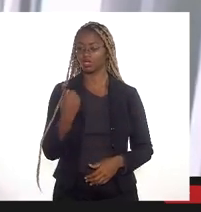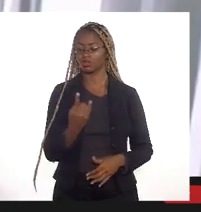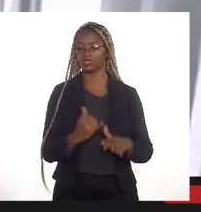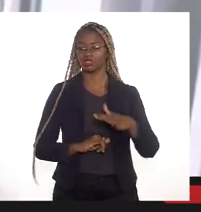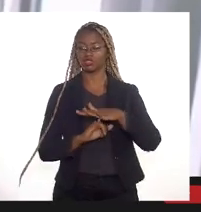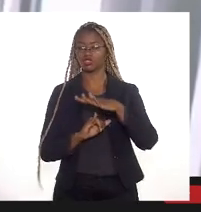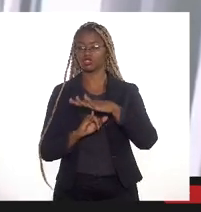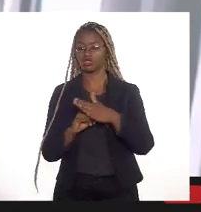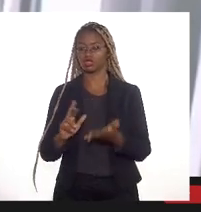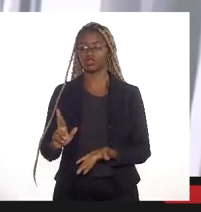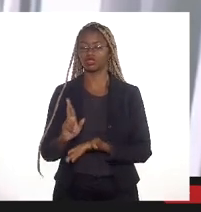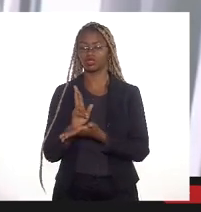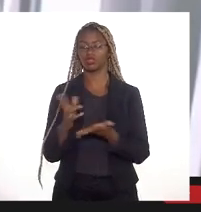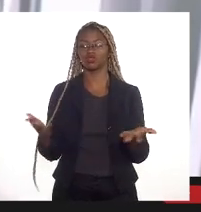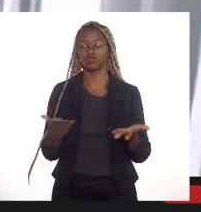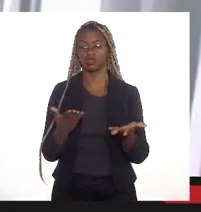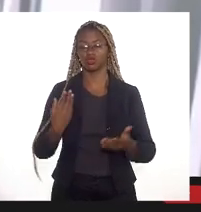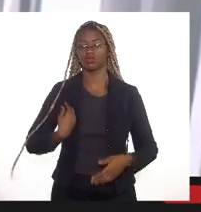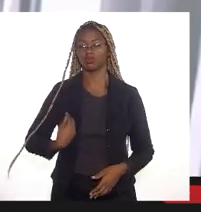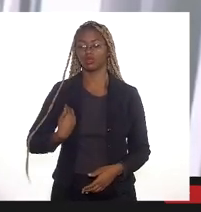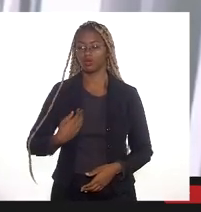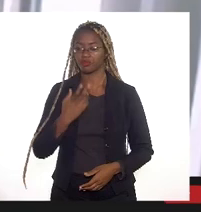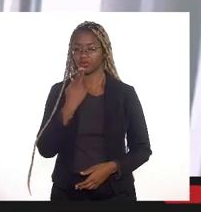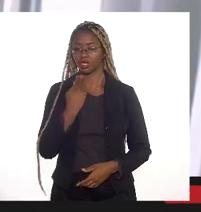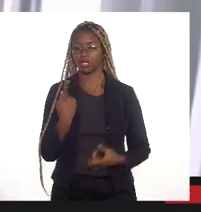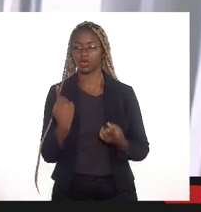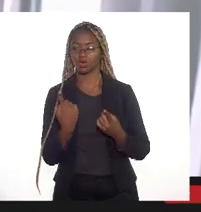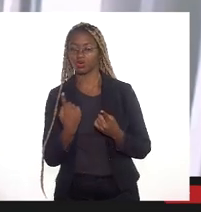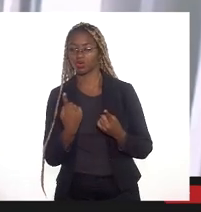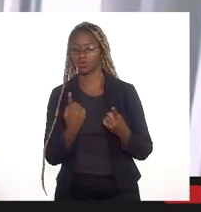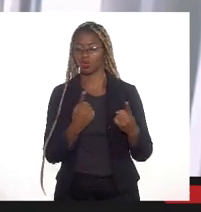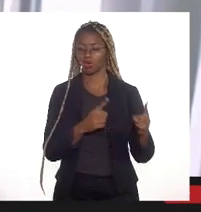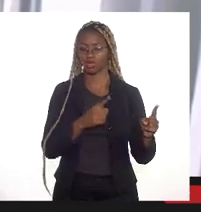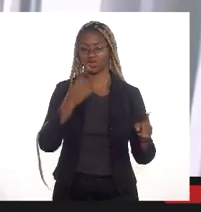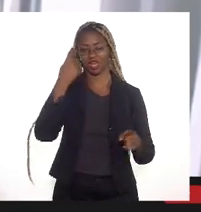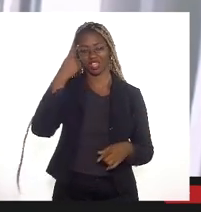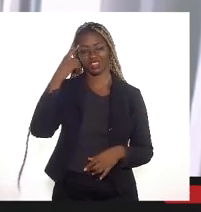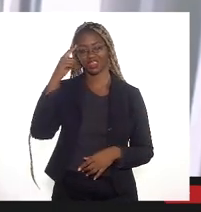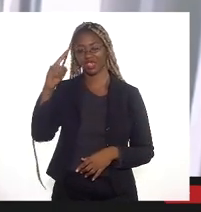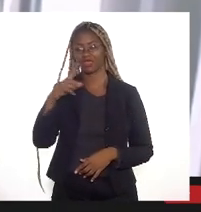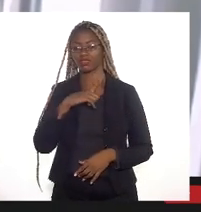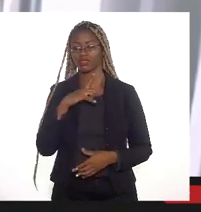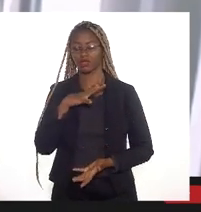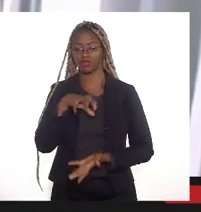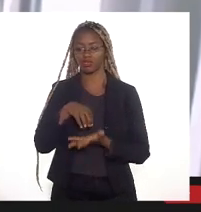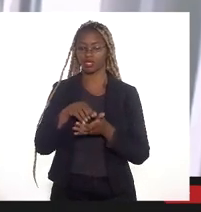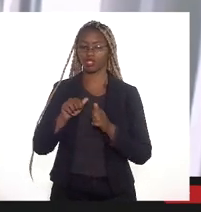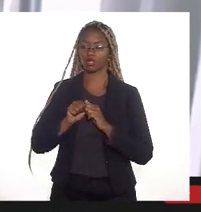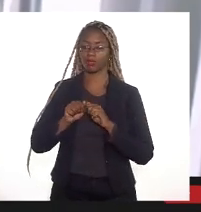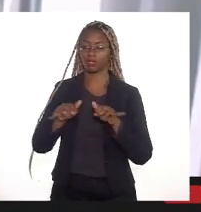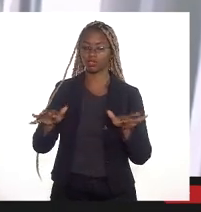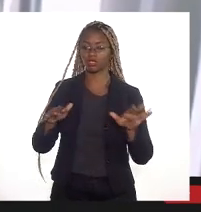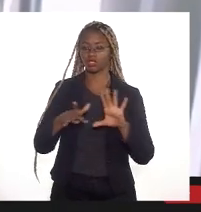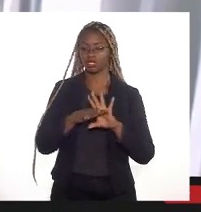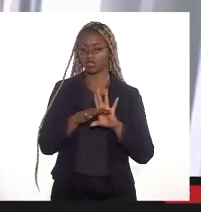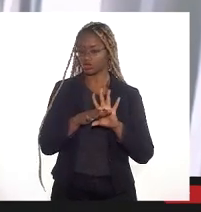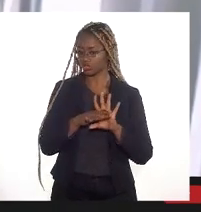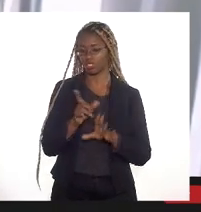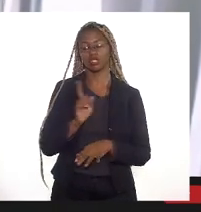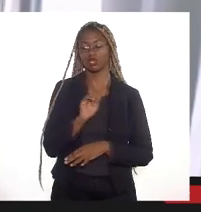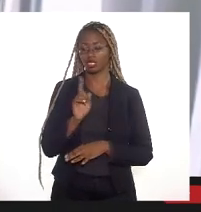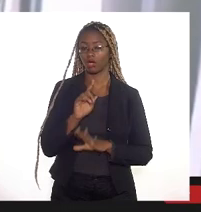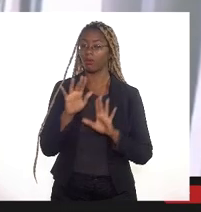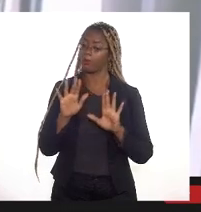representação que esteve nessa audiência se manifestou contrária à ideia de que haja uma central de abastecimento de Caxias de modo algum